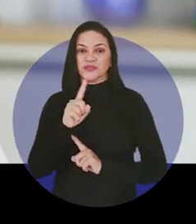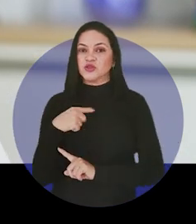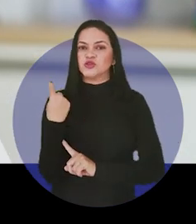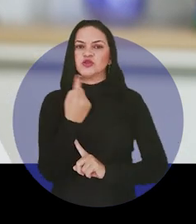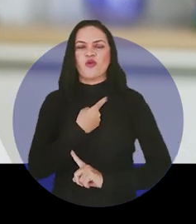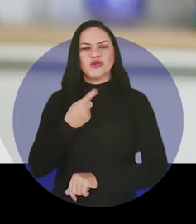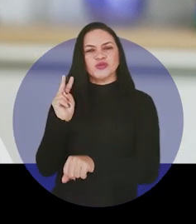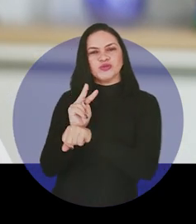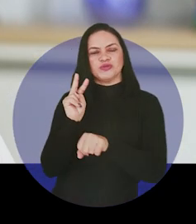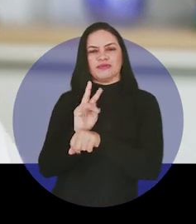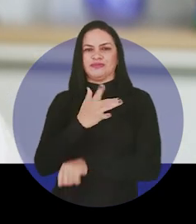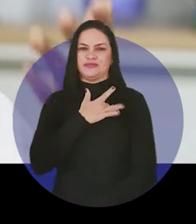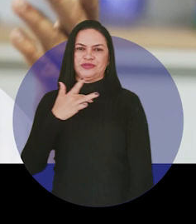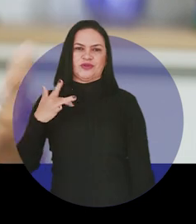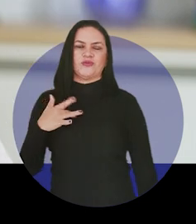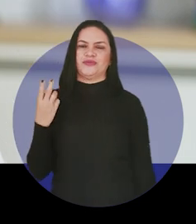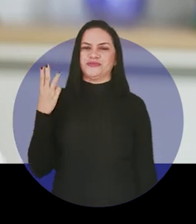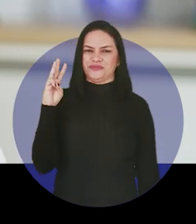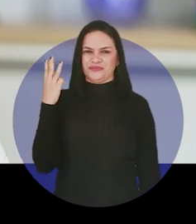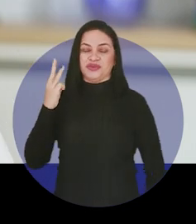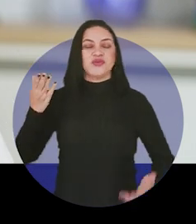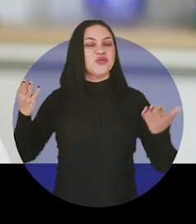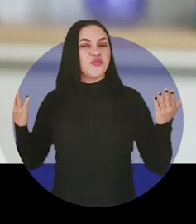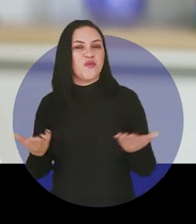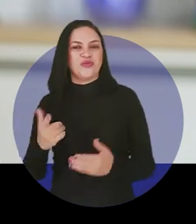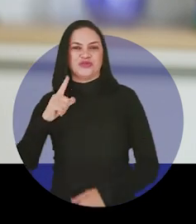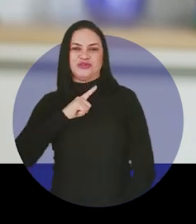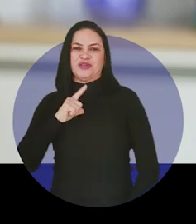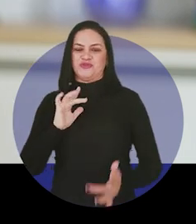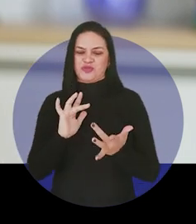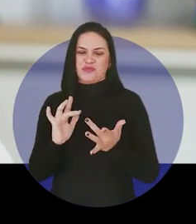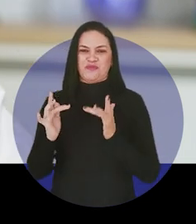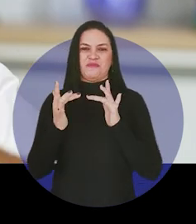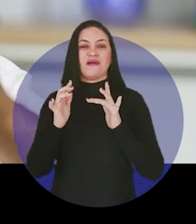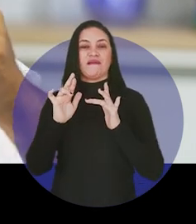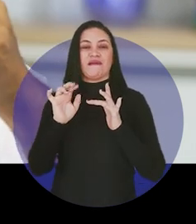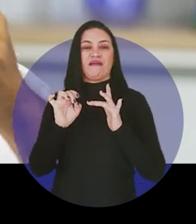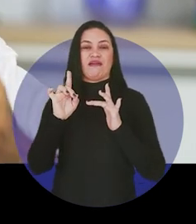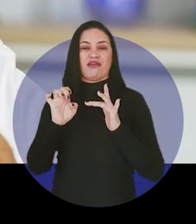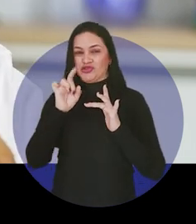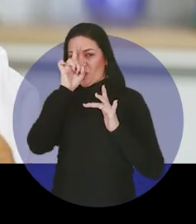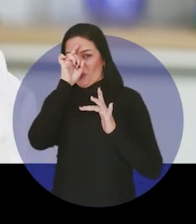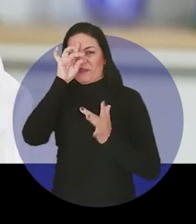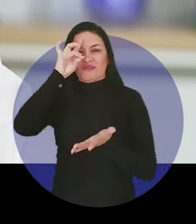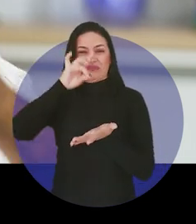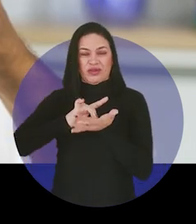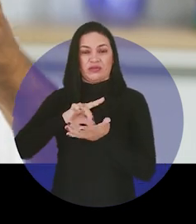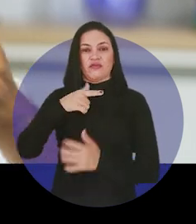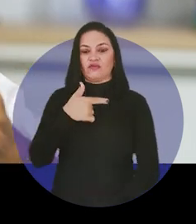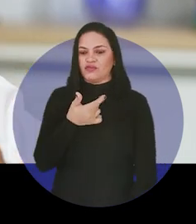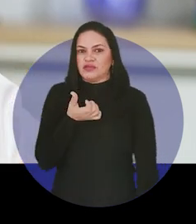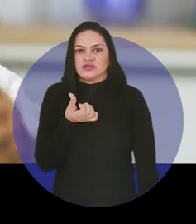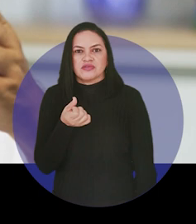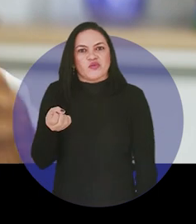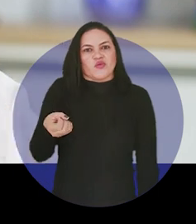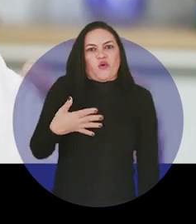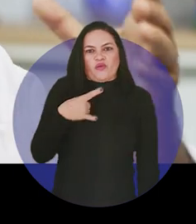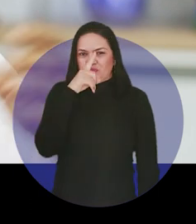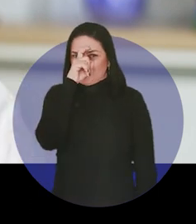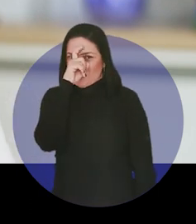Nós cuidamos da saúde do maranhense. Que hoje tem uma rede hospitalar de verdade. 26